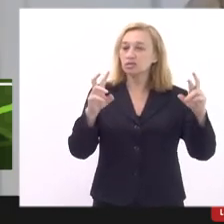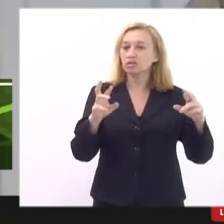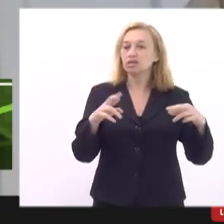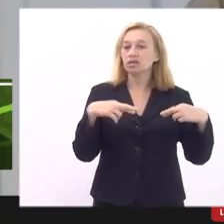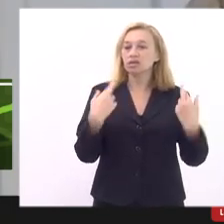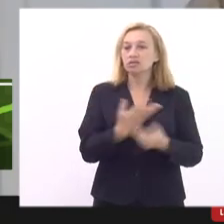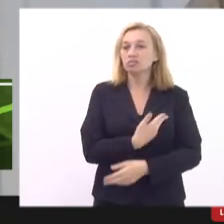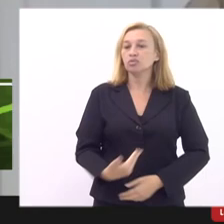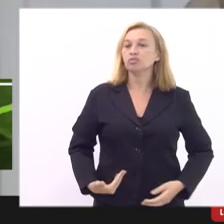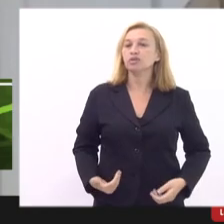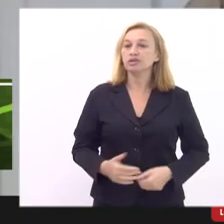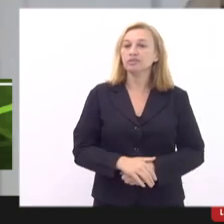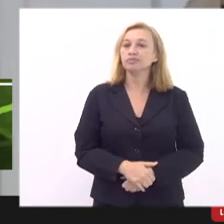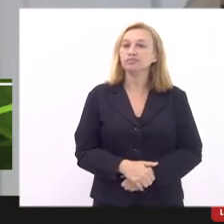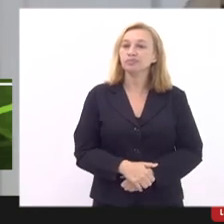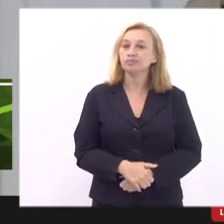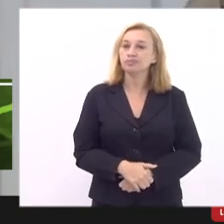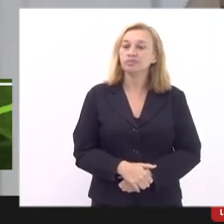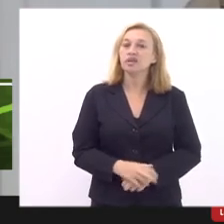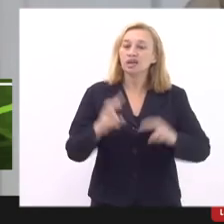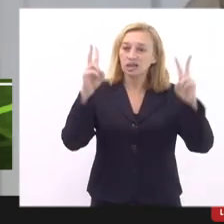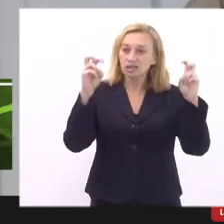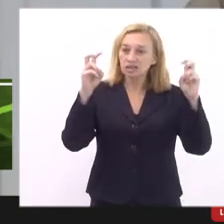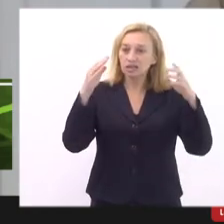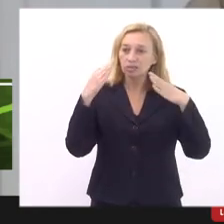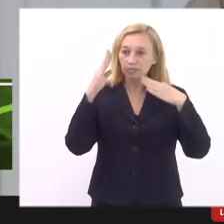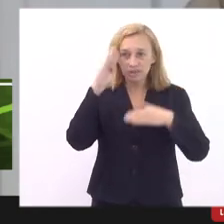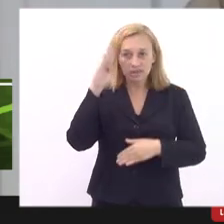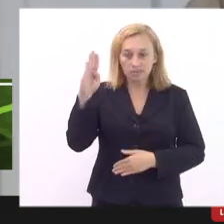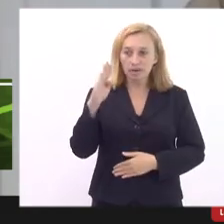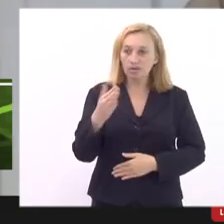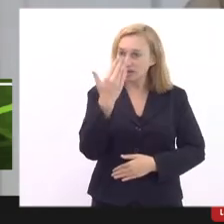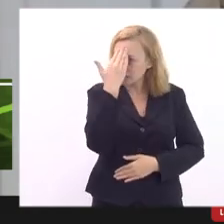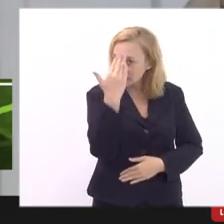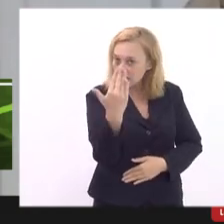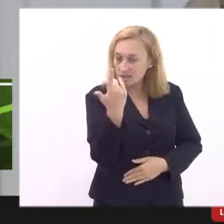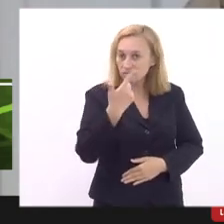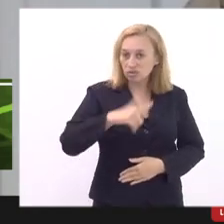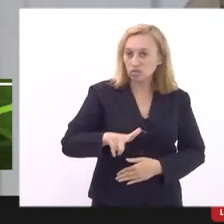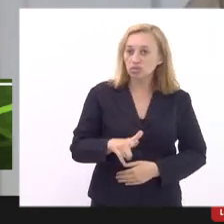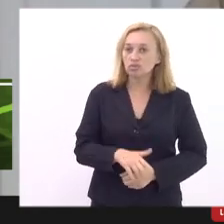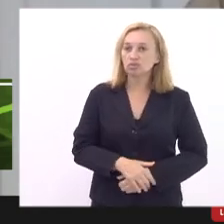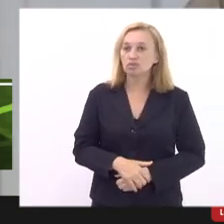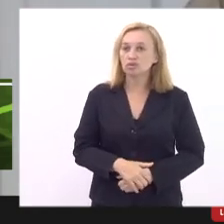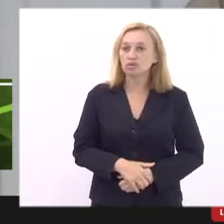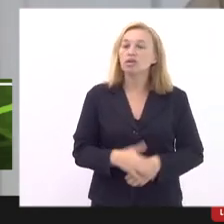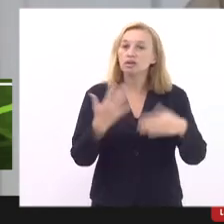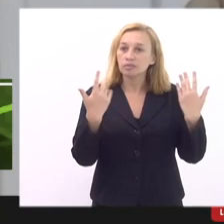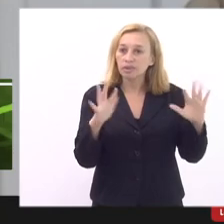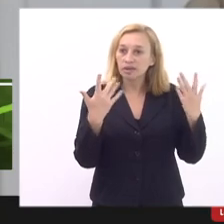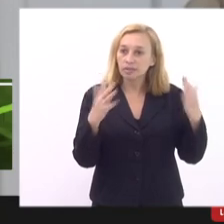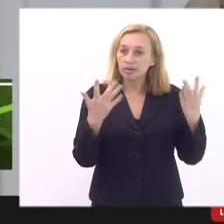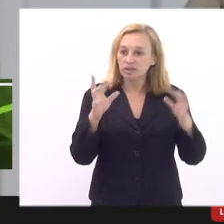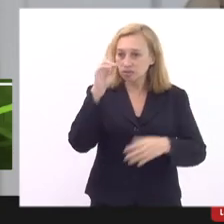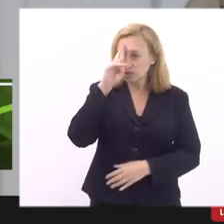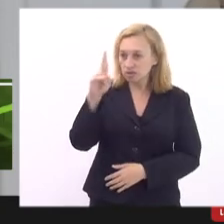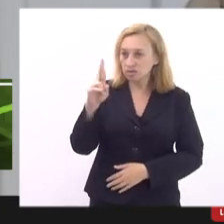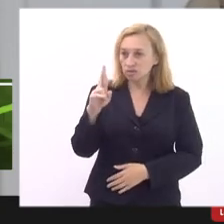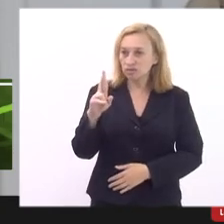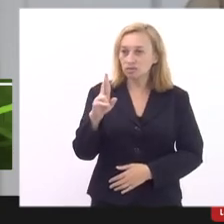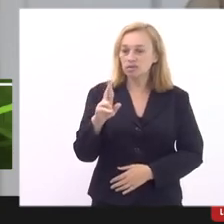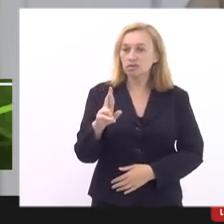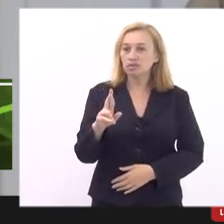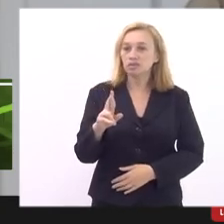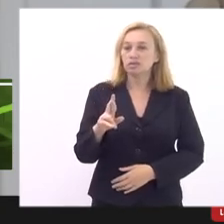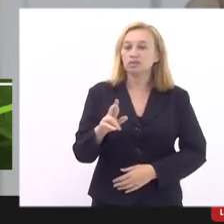funga o tema nesse ponto específico mas agradecer mais uma vez parabéns pelo senhor pela produção dos